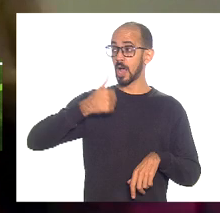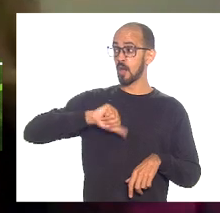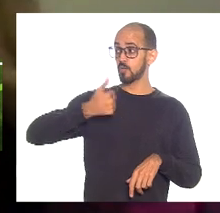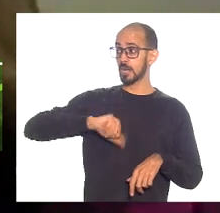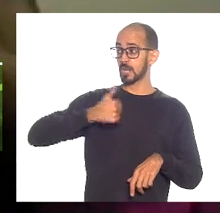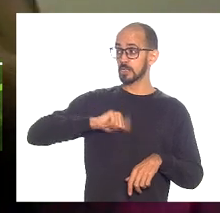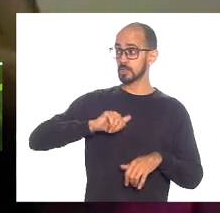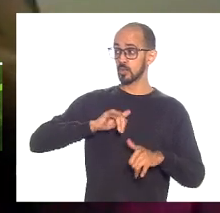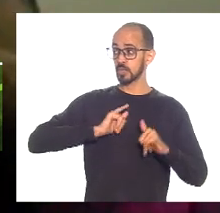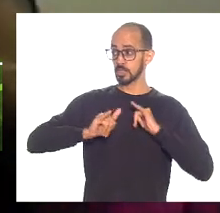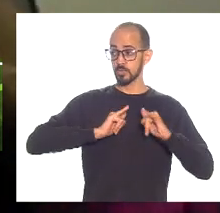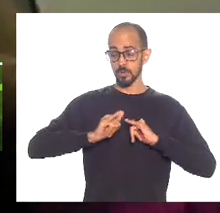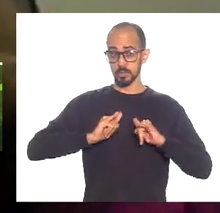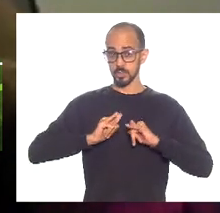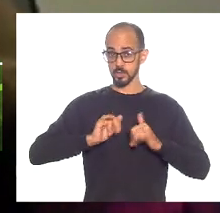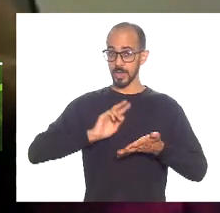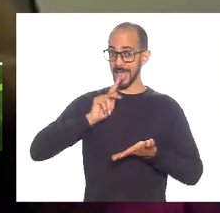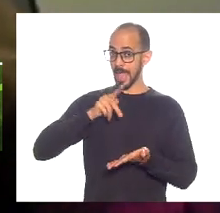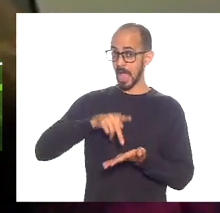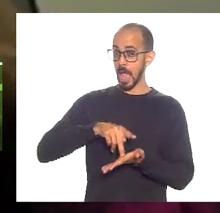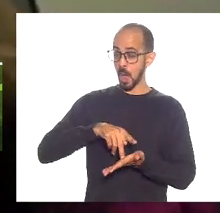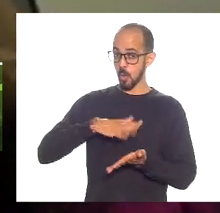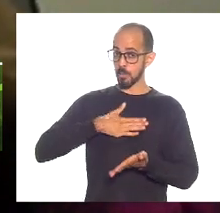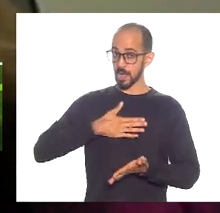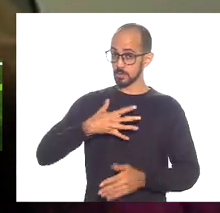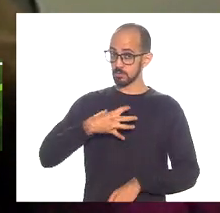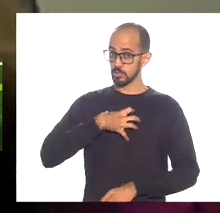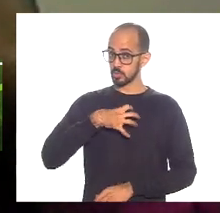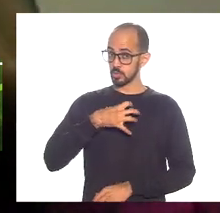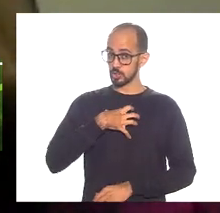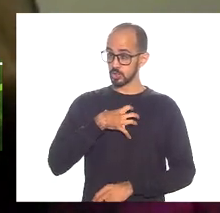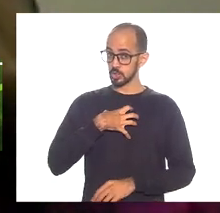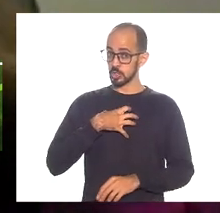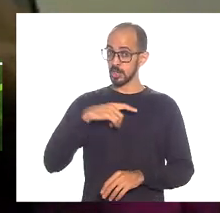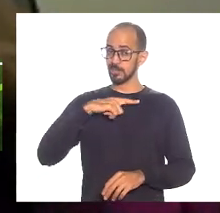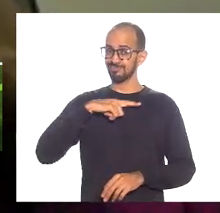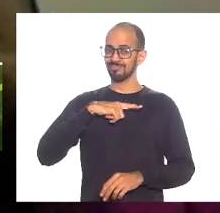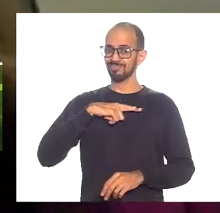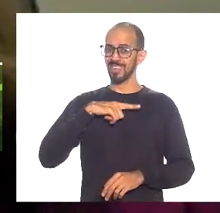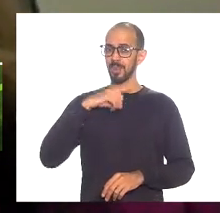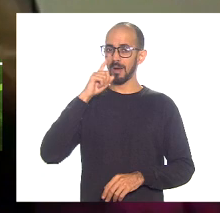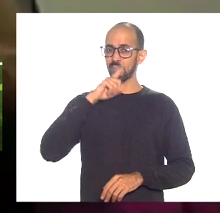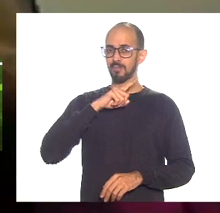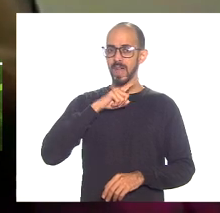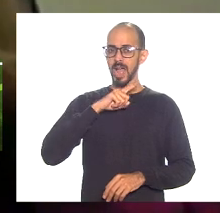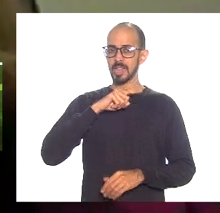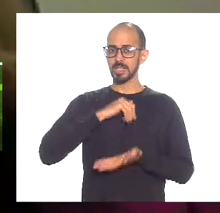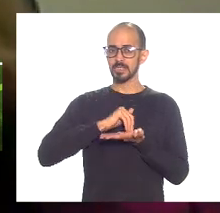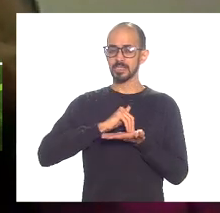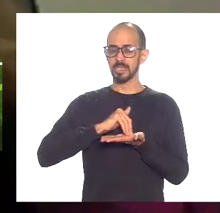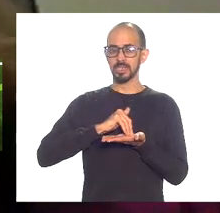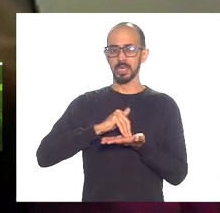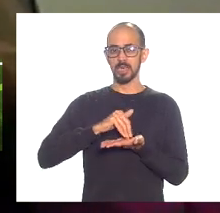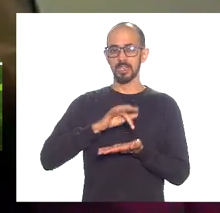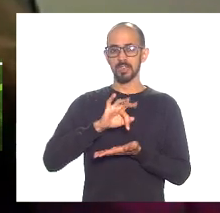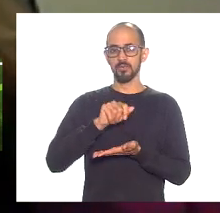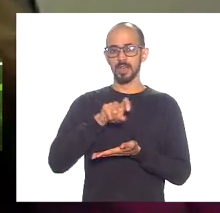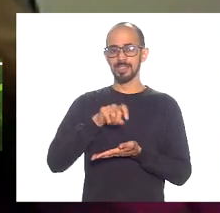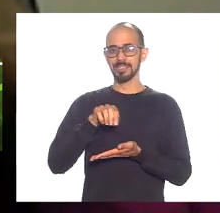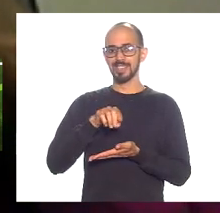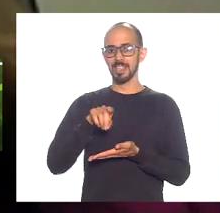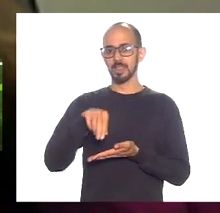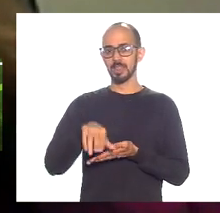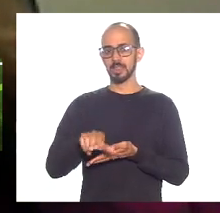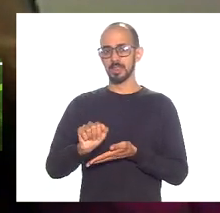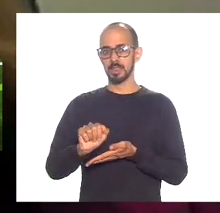e, ao meu sentir, há uma impotência da Secretaria de Fazenda diante dos